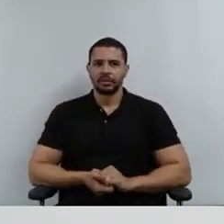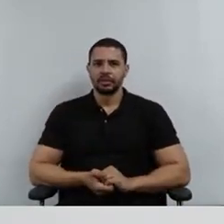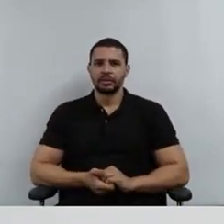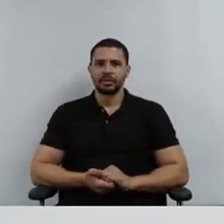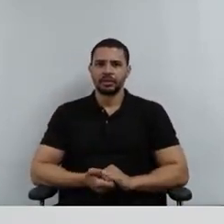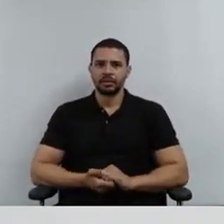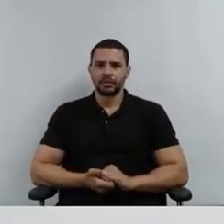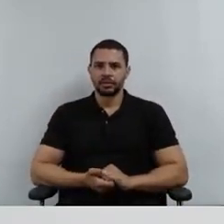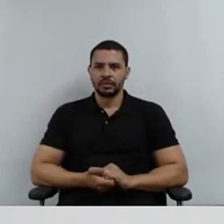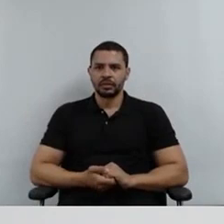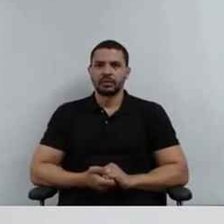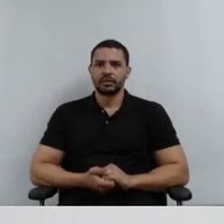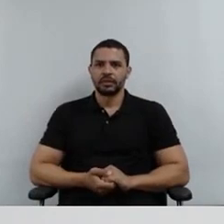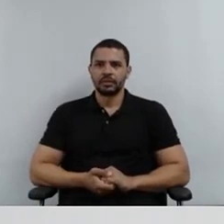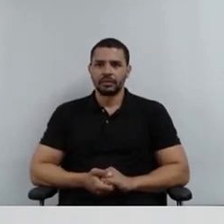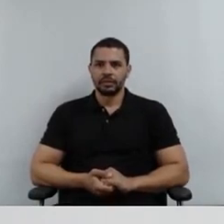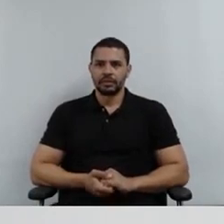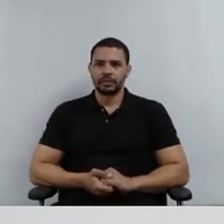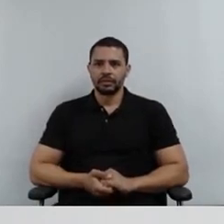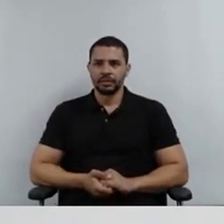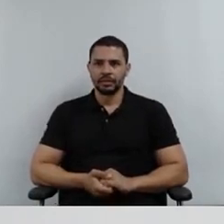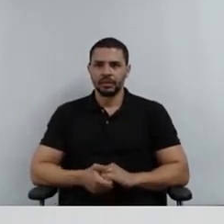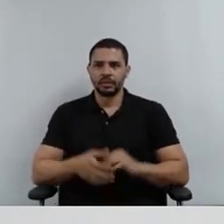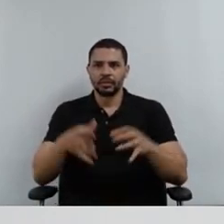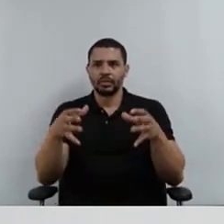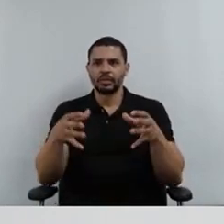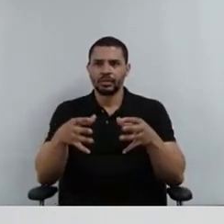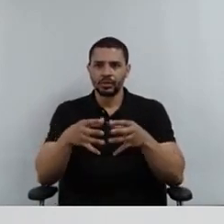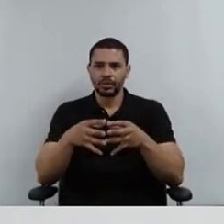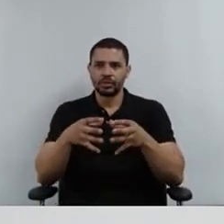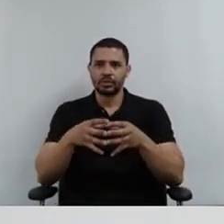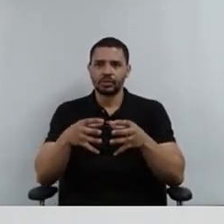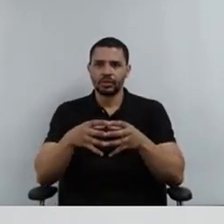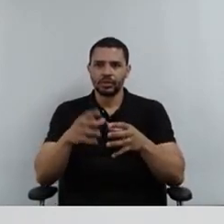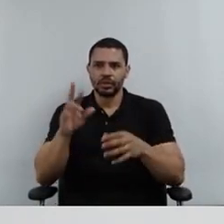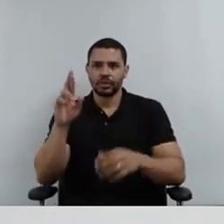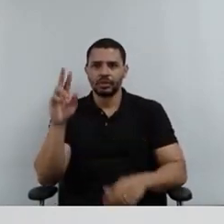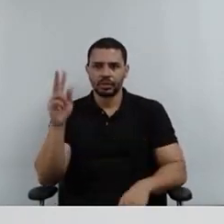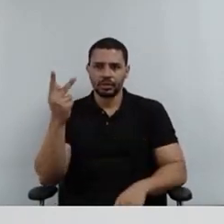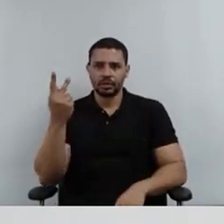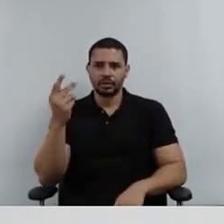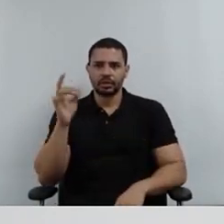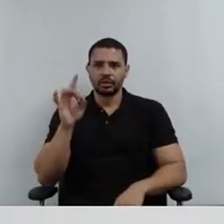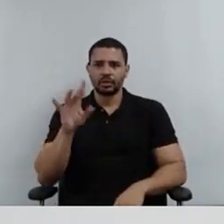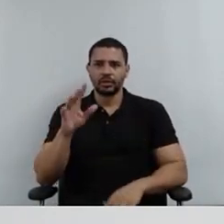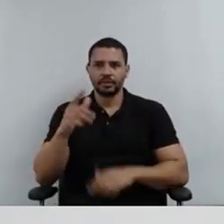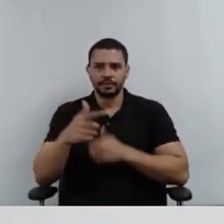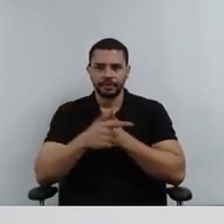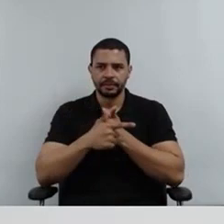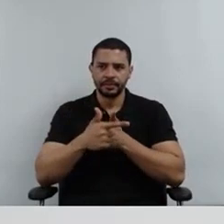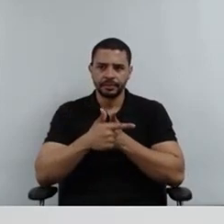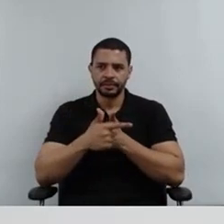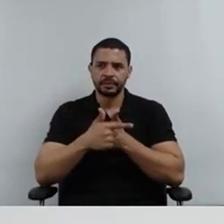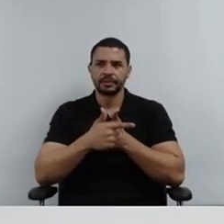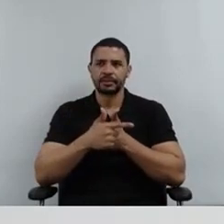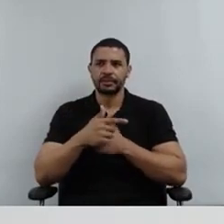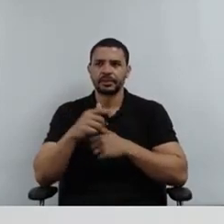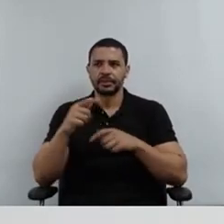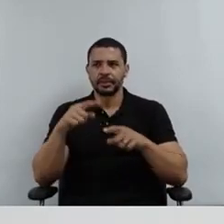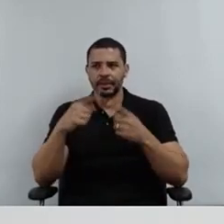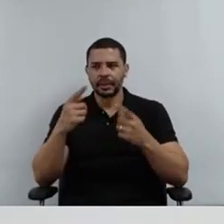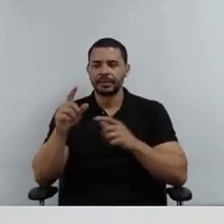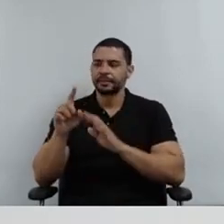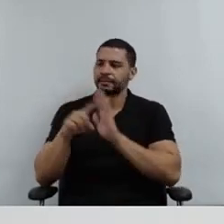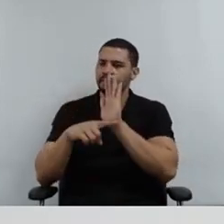Um diretório aqui, um departamento voltado a processamento de aspectos de folha, para que é uma natureza fundamental, mas